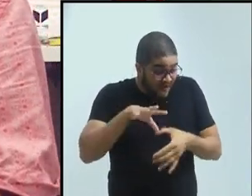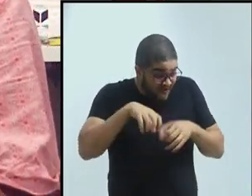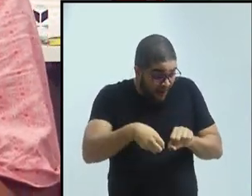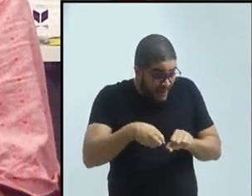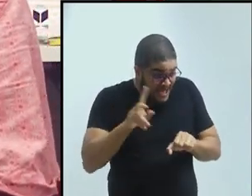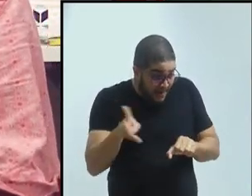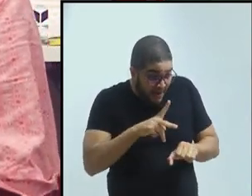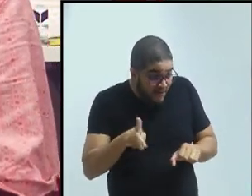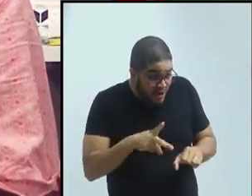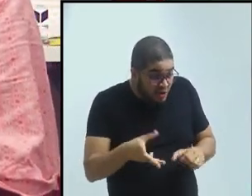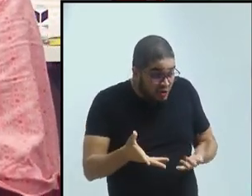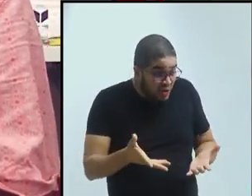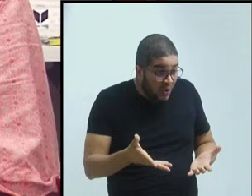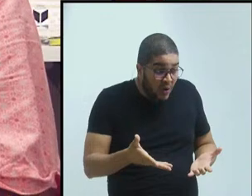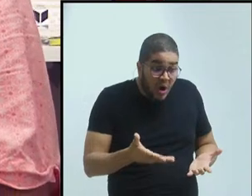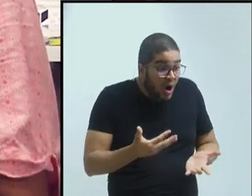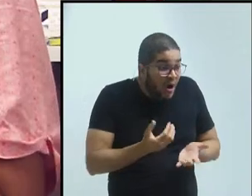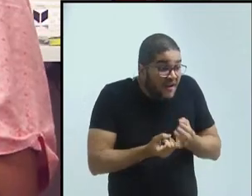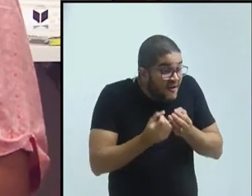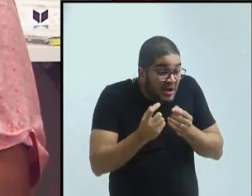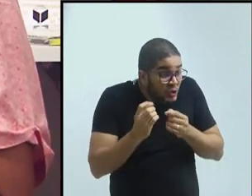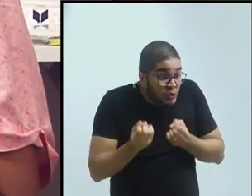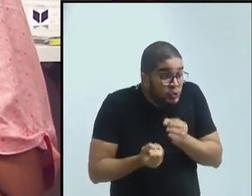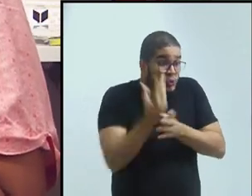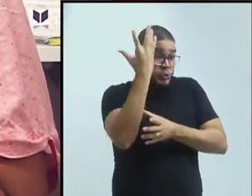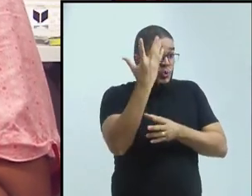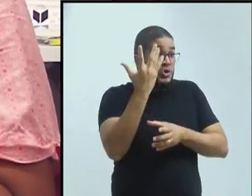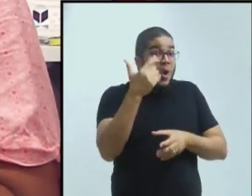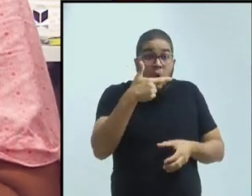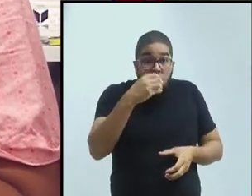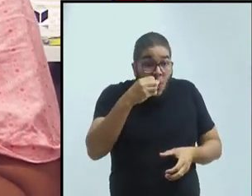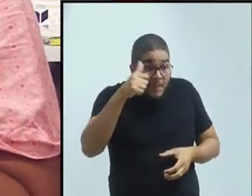o problema é que o professor não tem formação na área. Não tinha como ter.